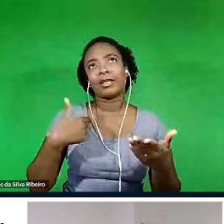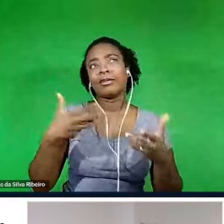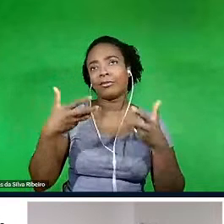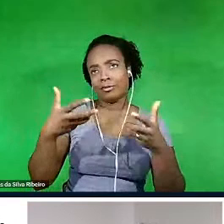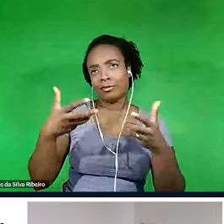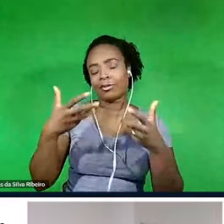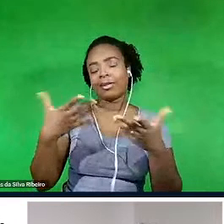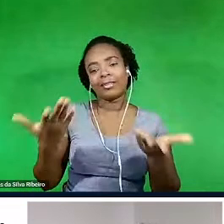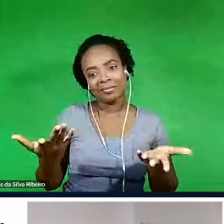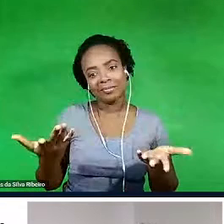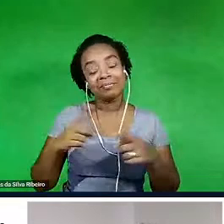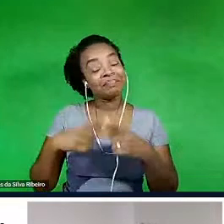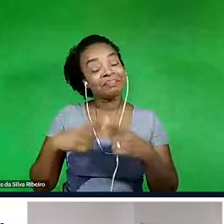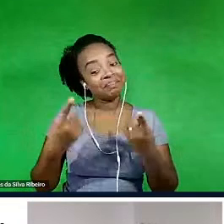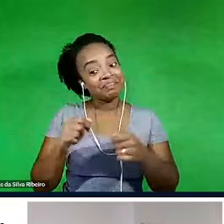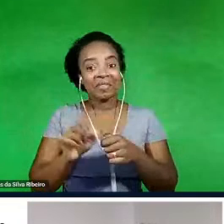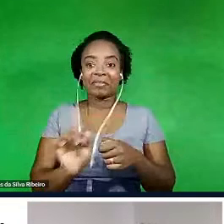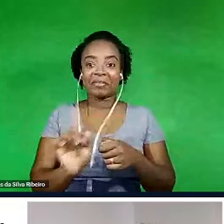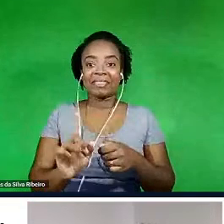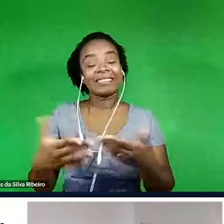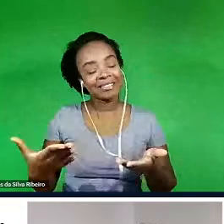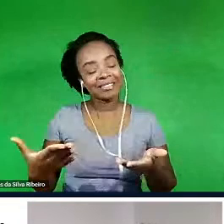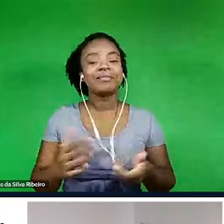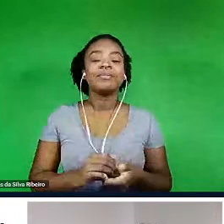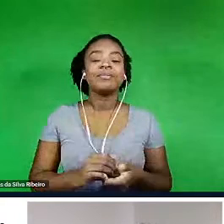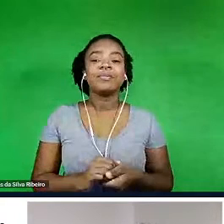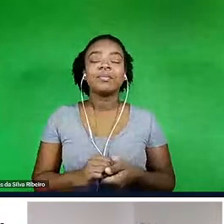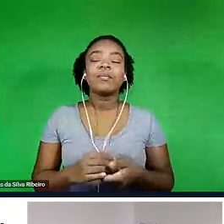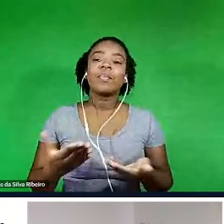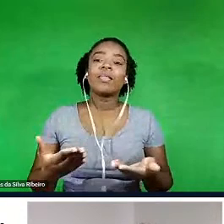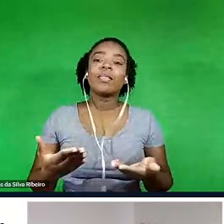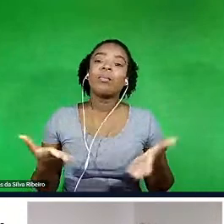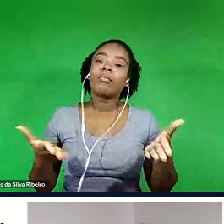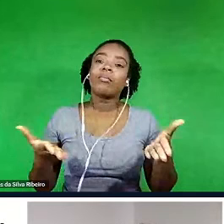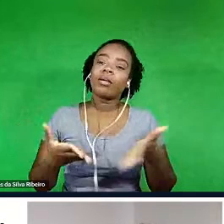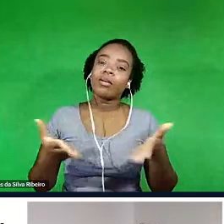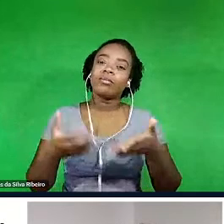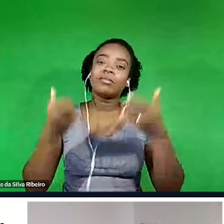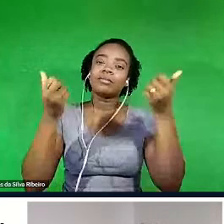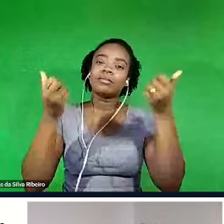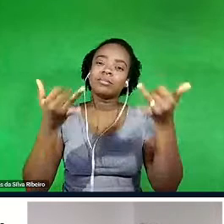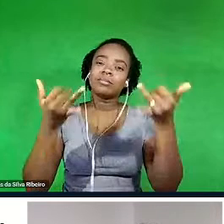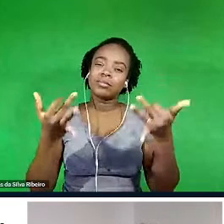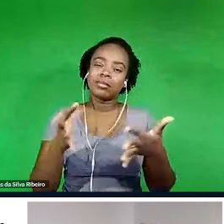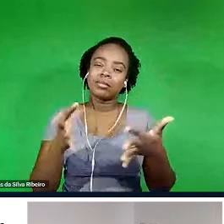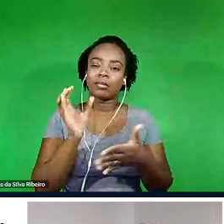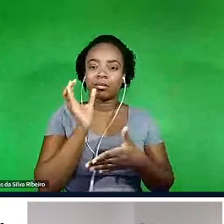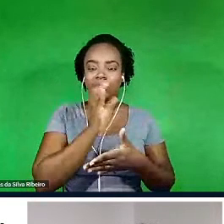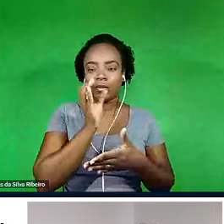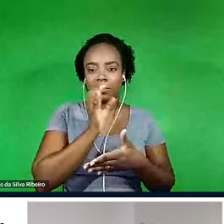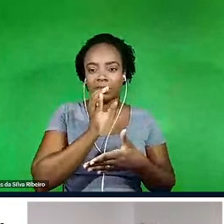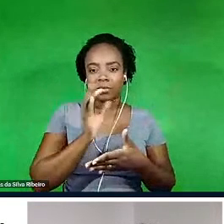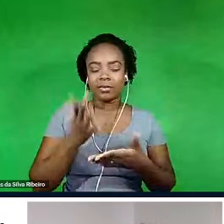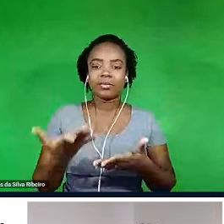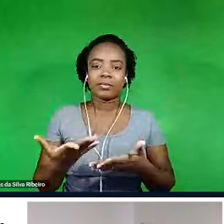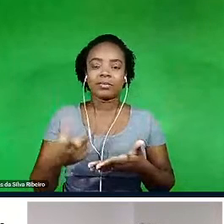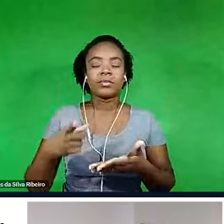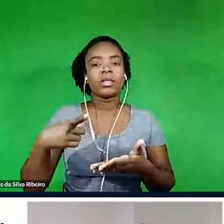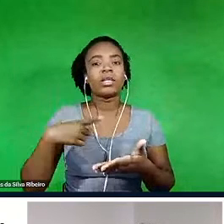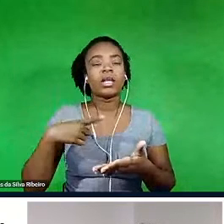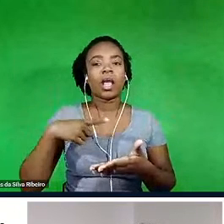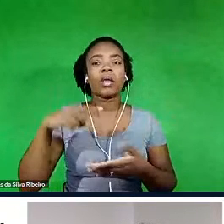mas não acabei não fazendo e agora que, rapidinho, sobre o Joseph Campbell,